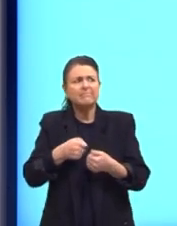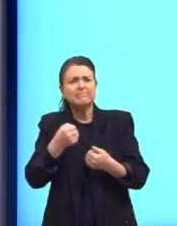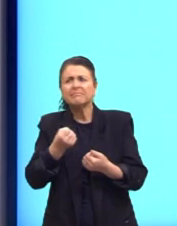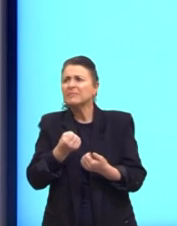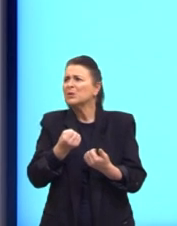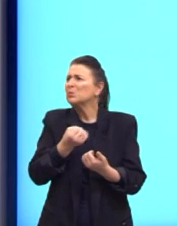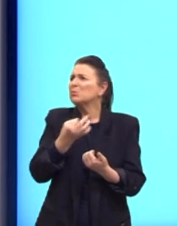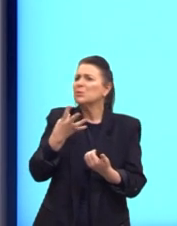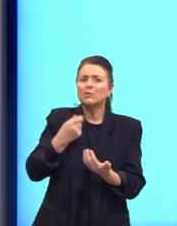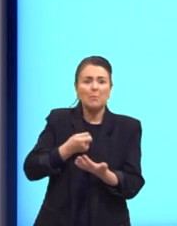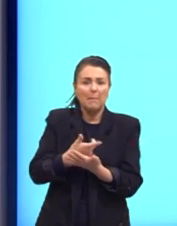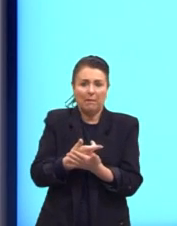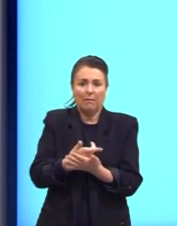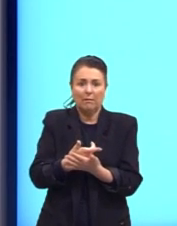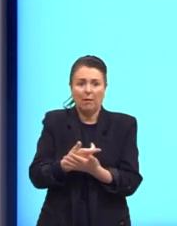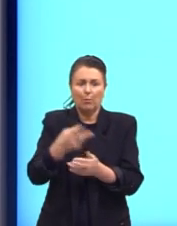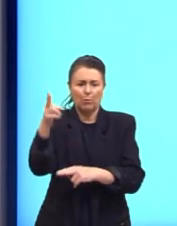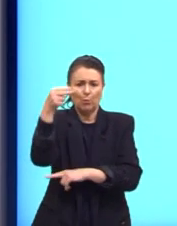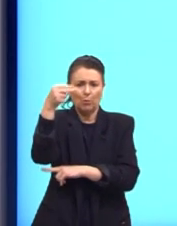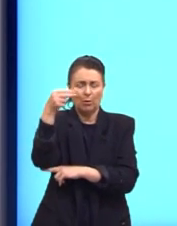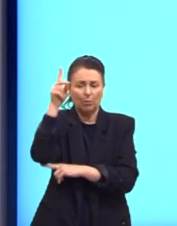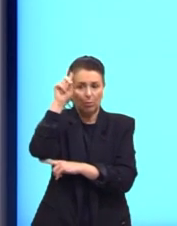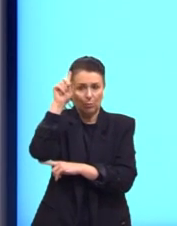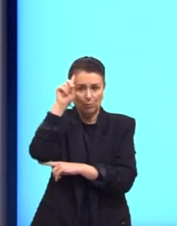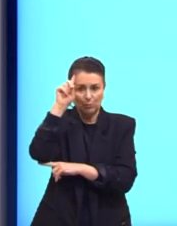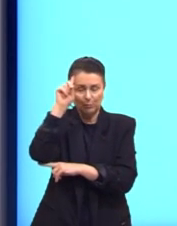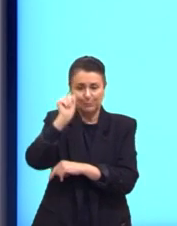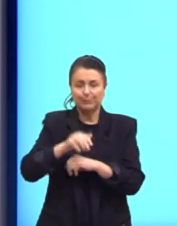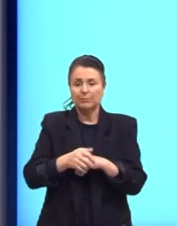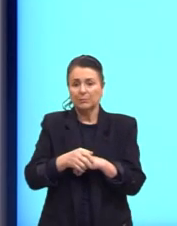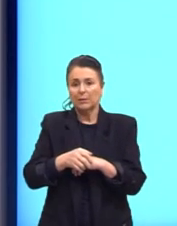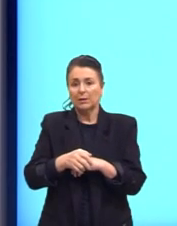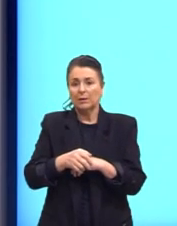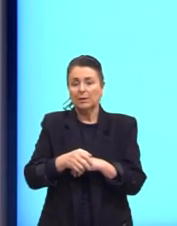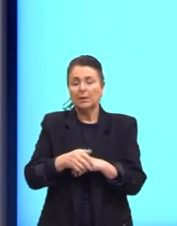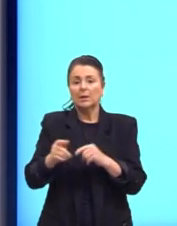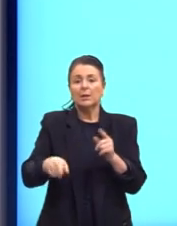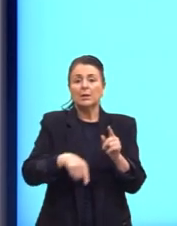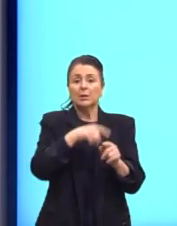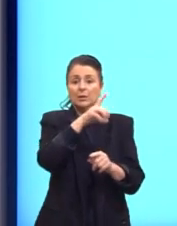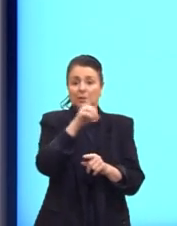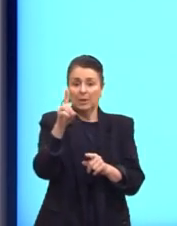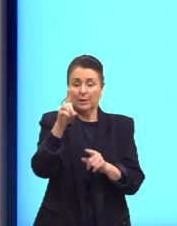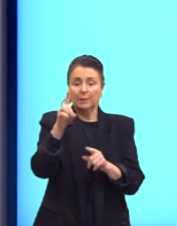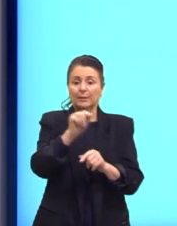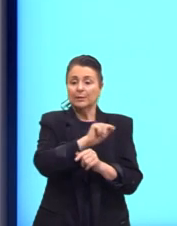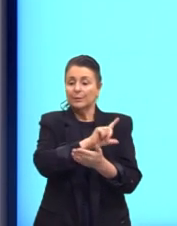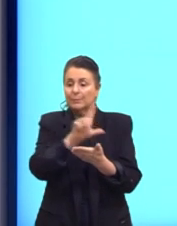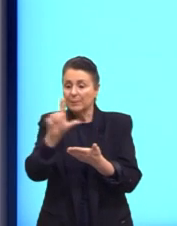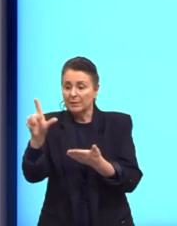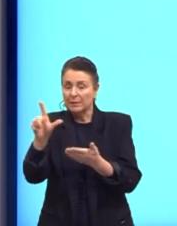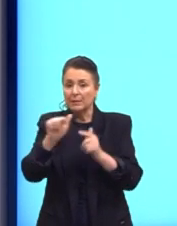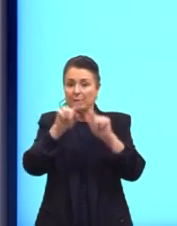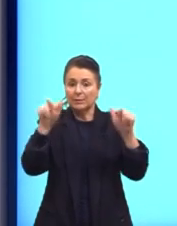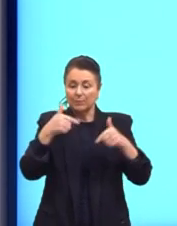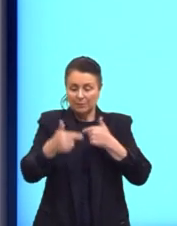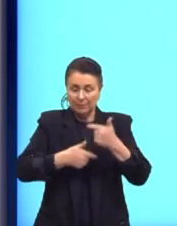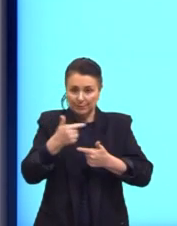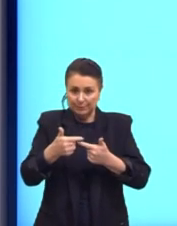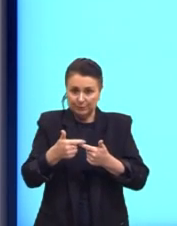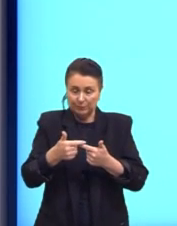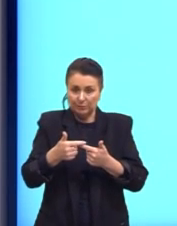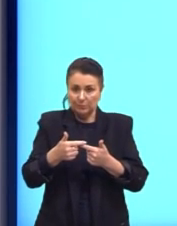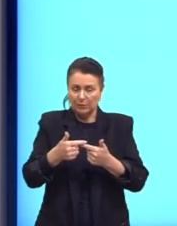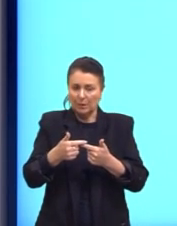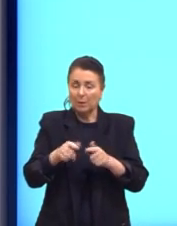né, nessas diárias. Bom, a diária mais a limpeza mais o serviço. Só que o